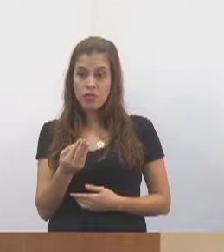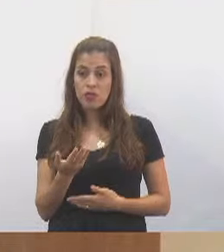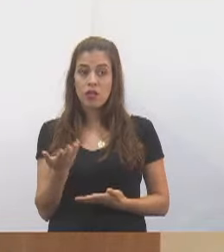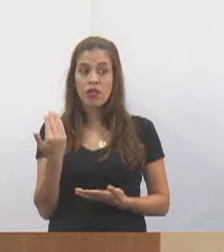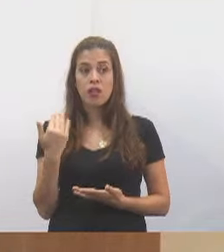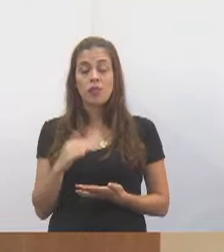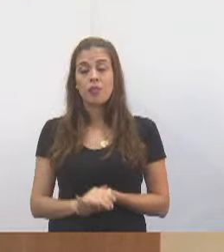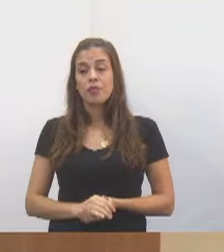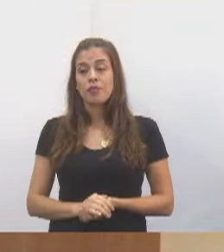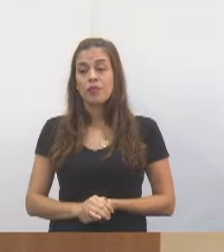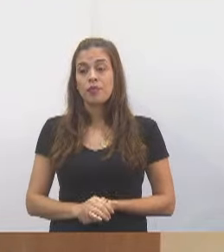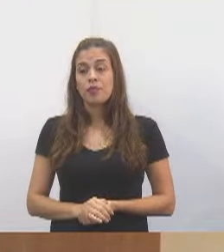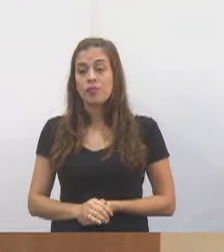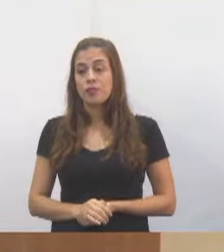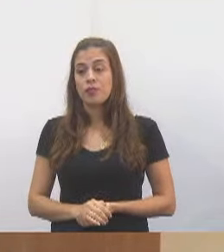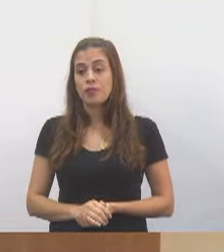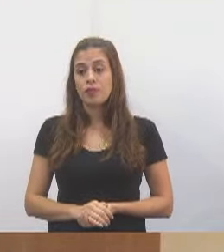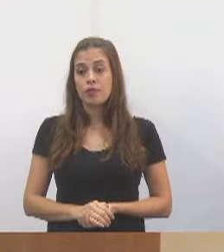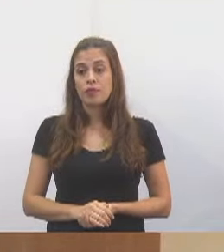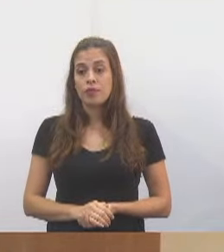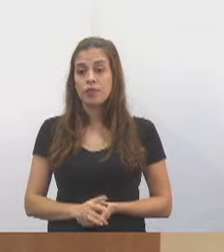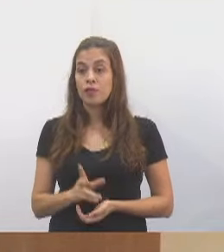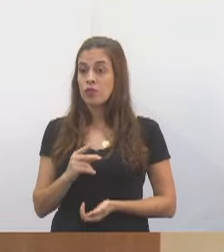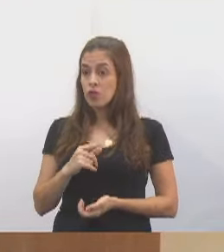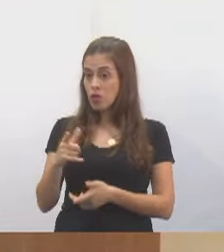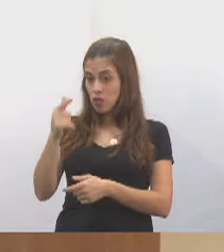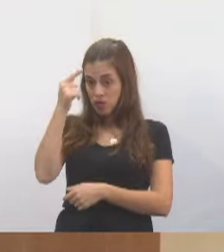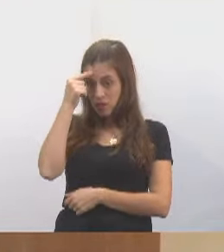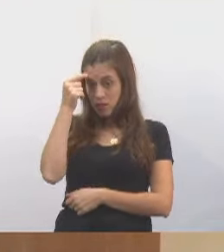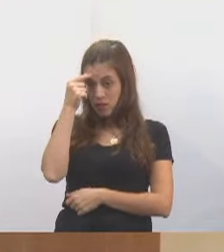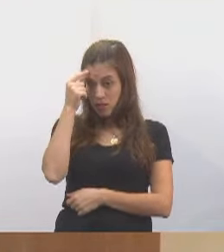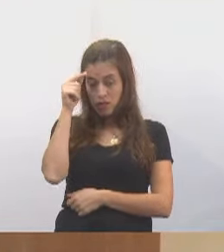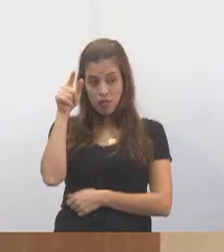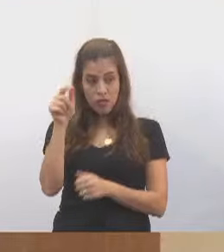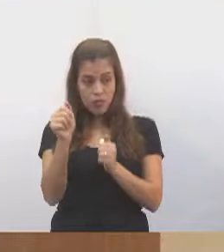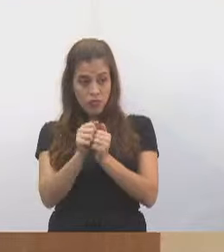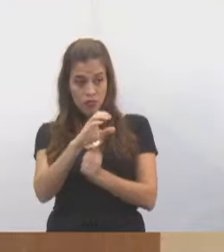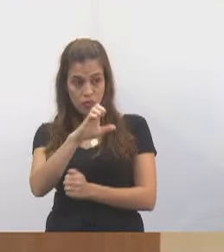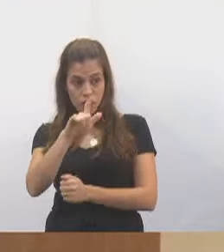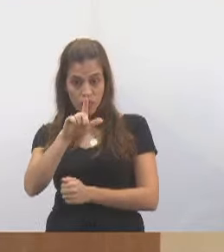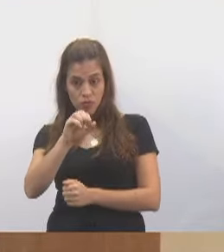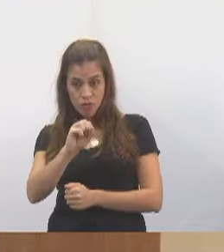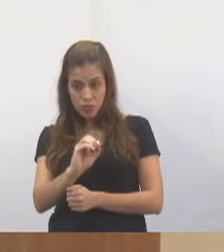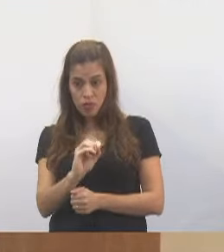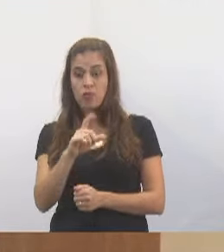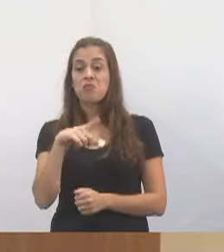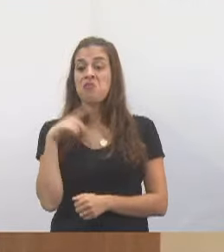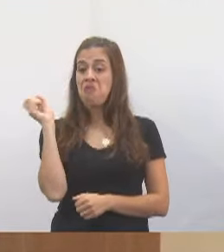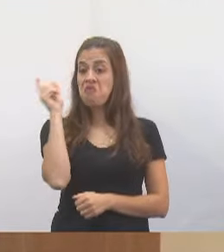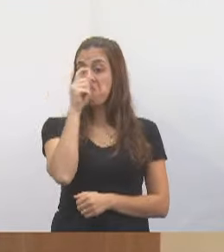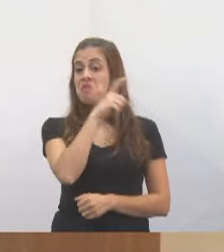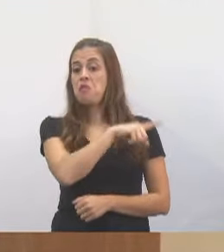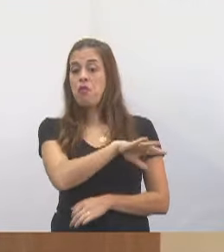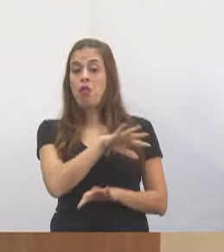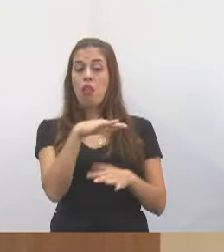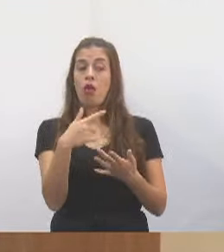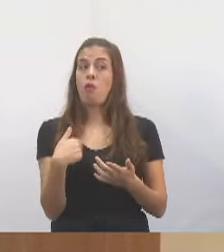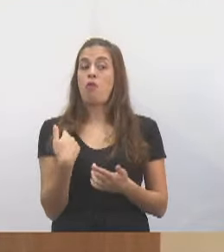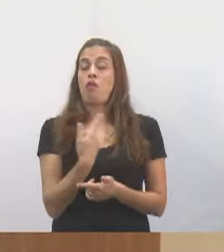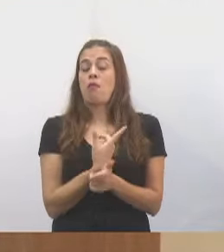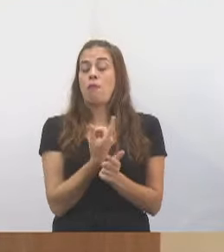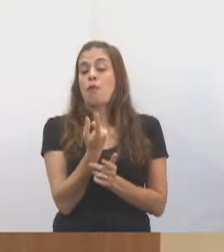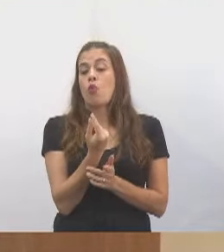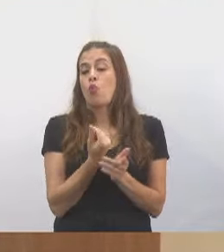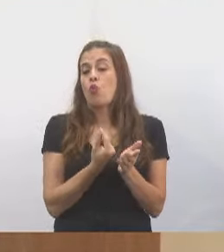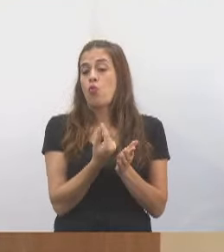E agora, viu Sazak? O senhor e os céus vão ter bastante dificuldade, porque o nosso orçamento,